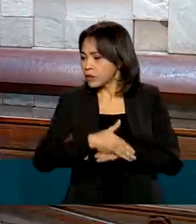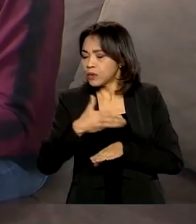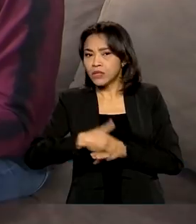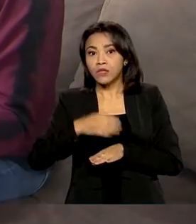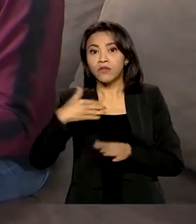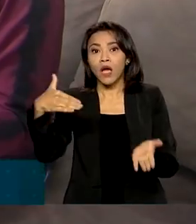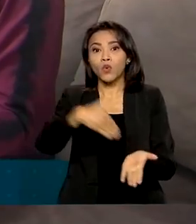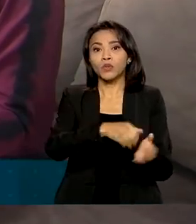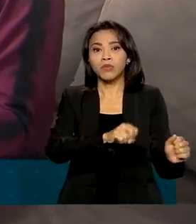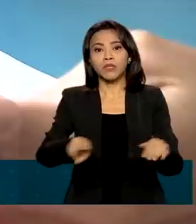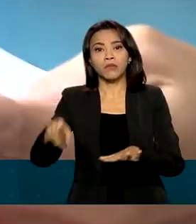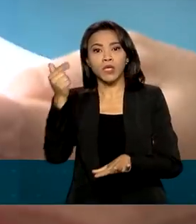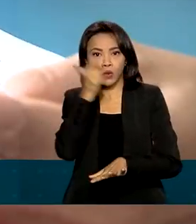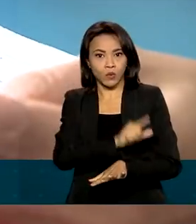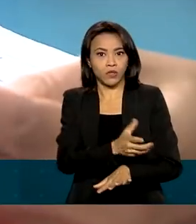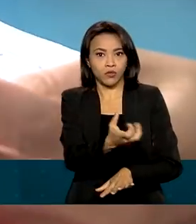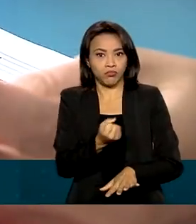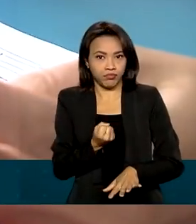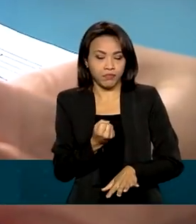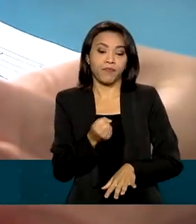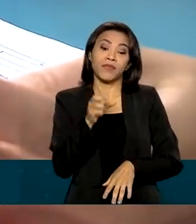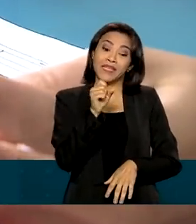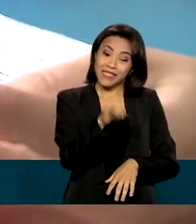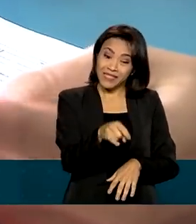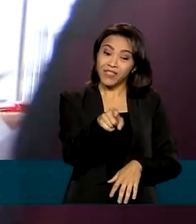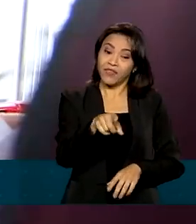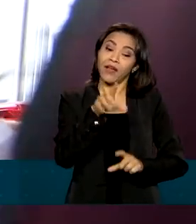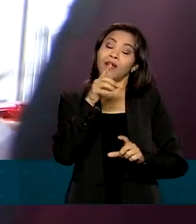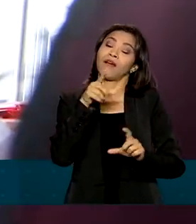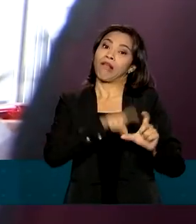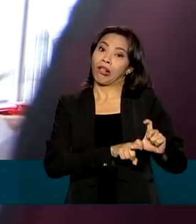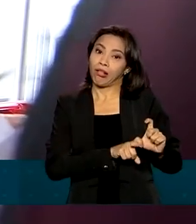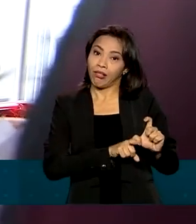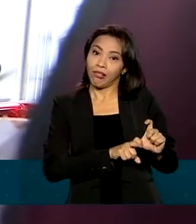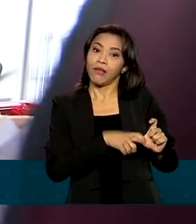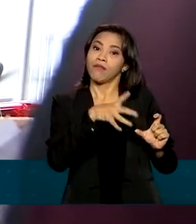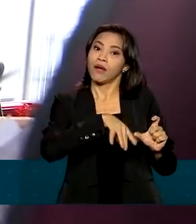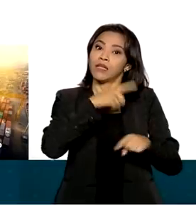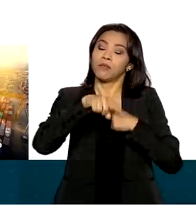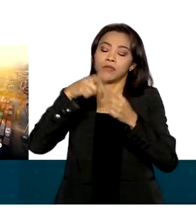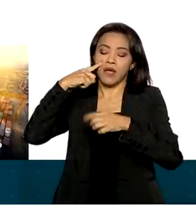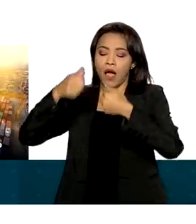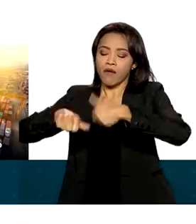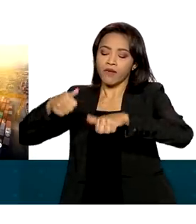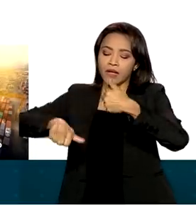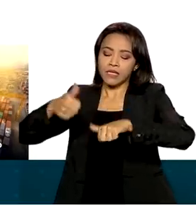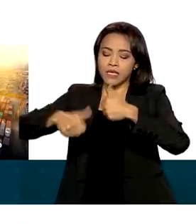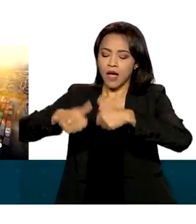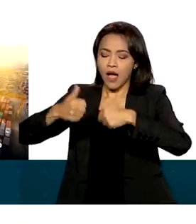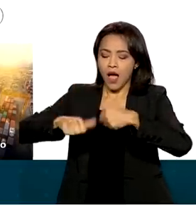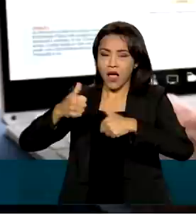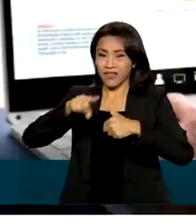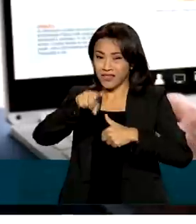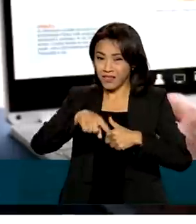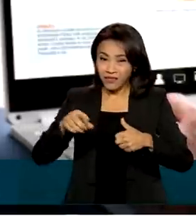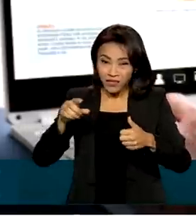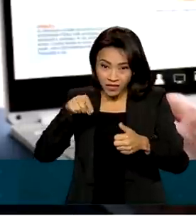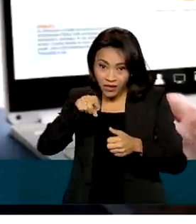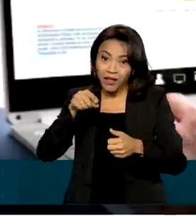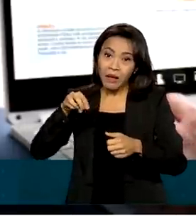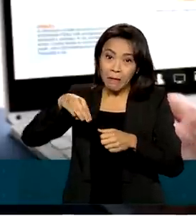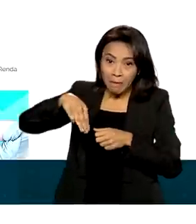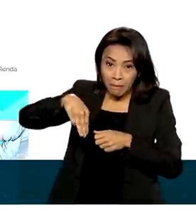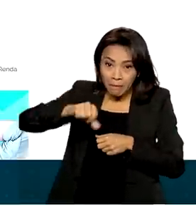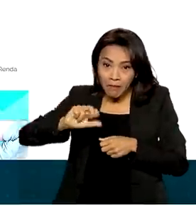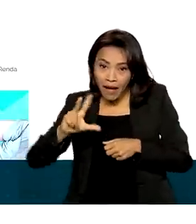semana. Se a declaração tiver alguma pendência, ela será separada para uma análise mais profunda. Caso caia na famosa malha fina,